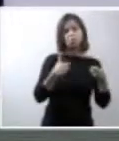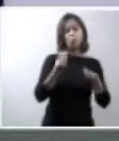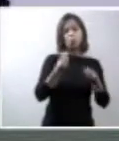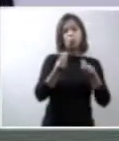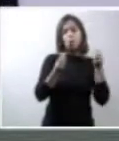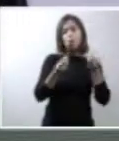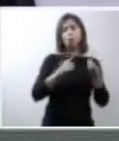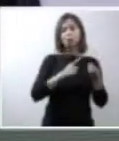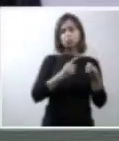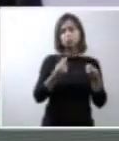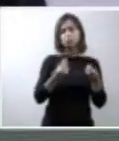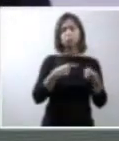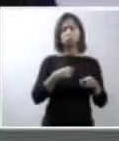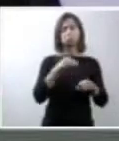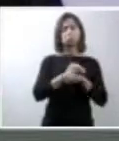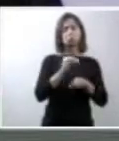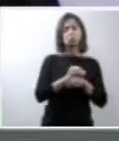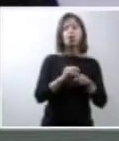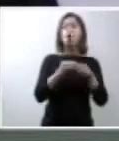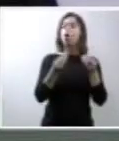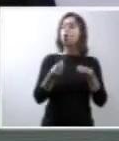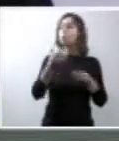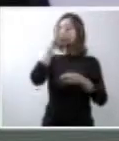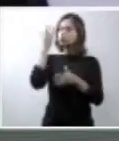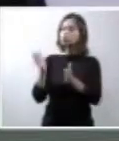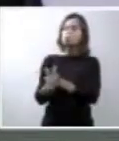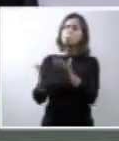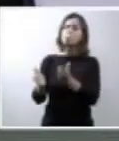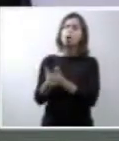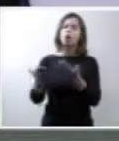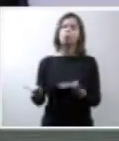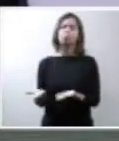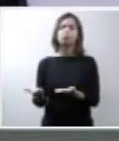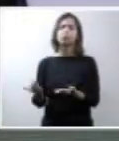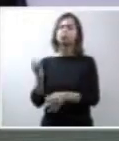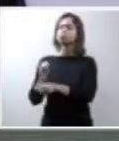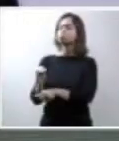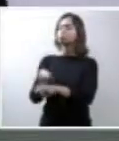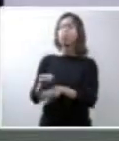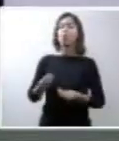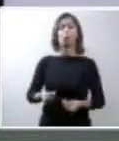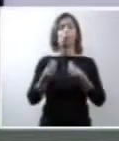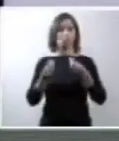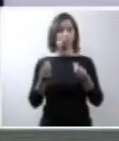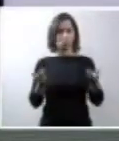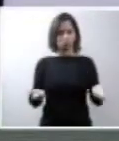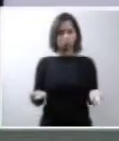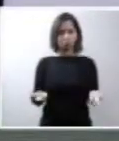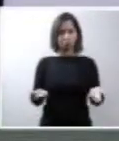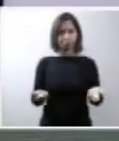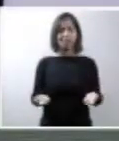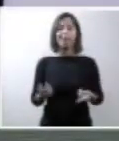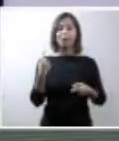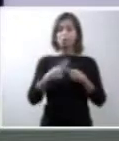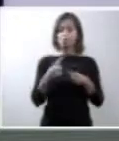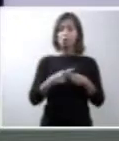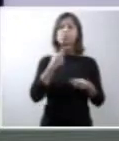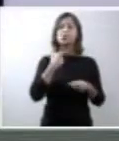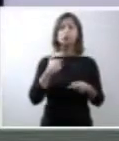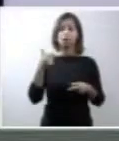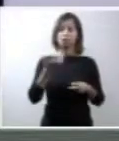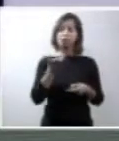Nós queremos realmente no Brasil a universalização efetiva, concreta,